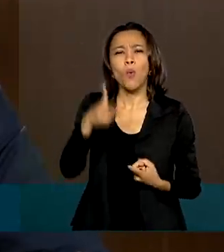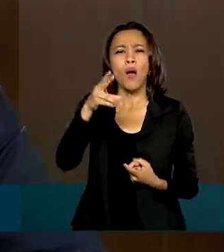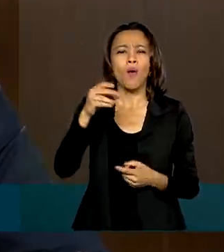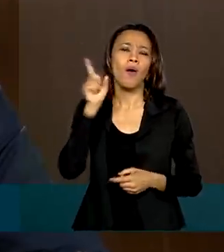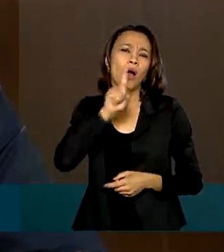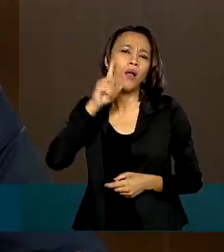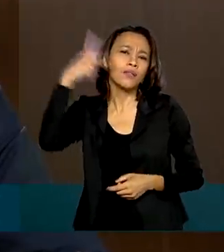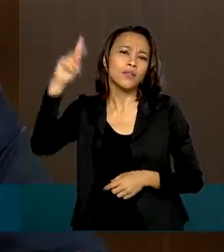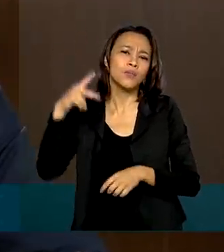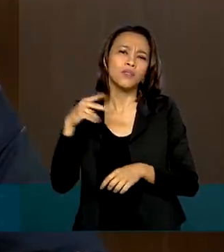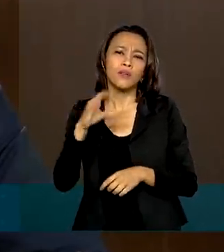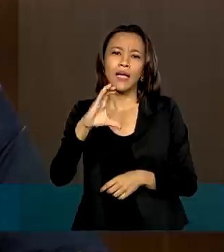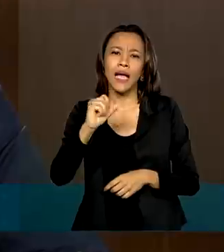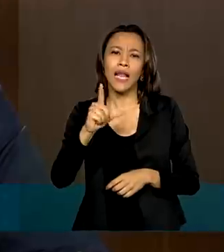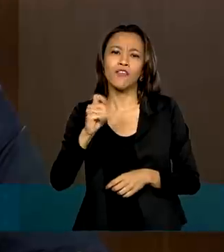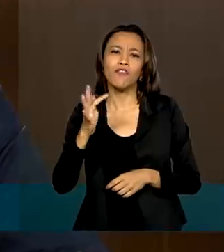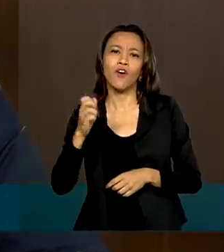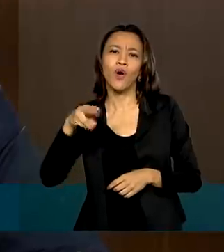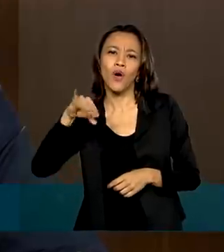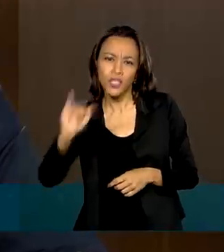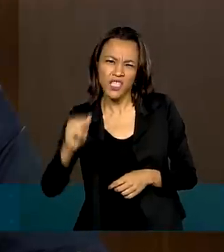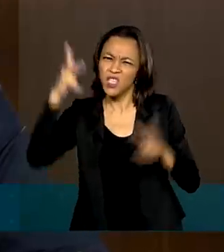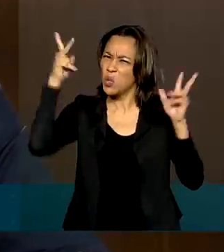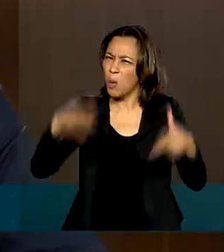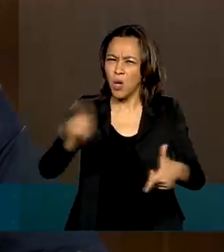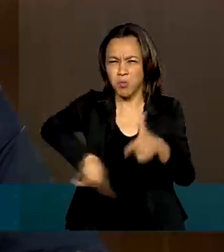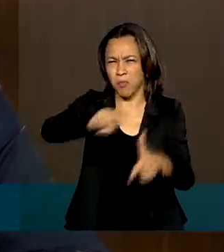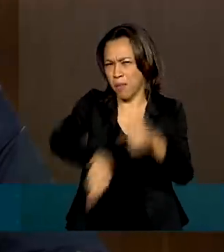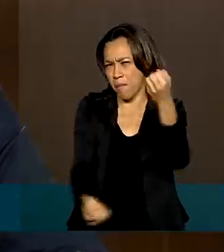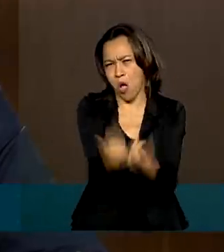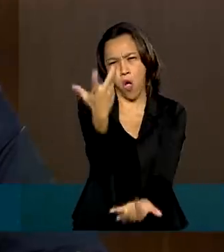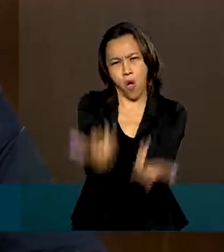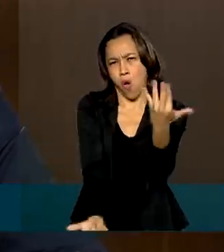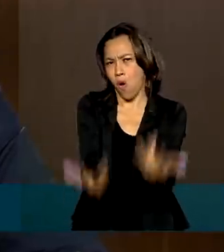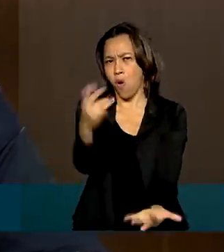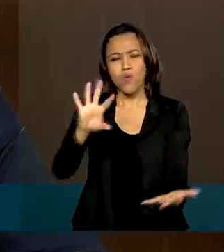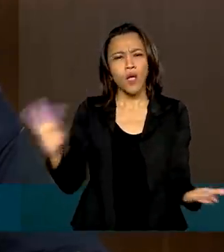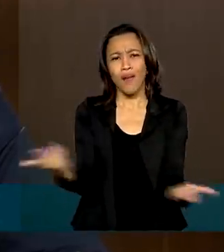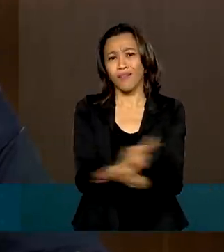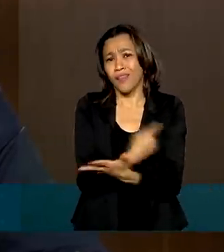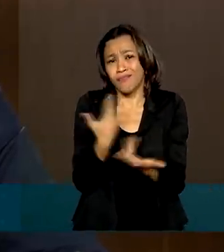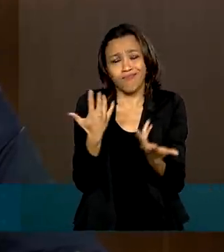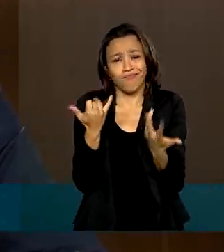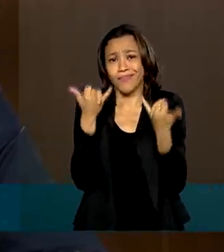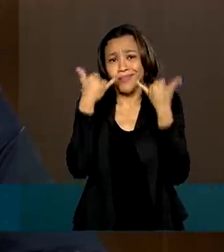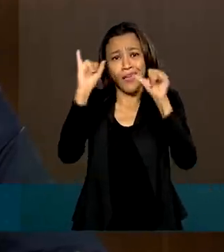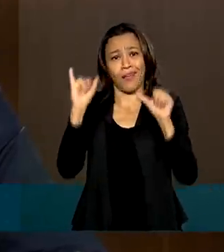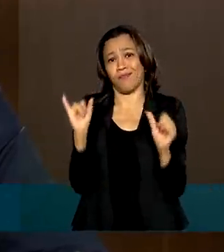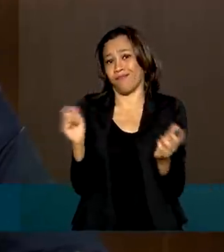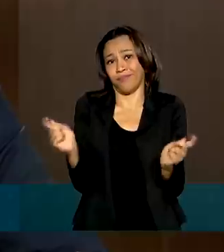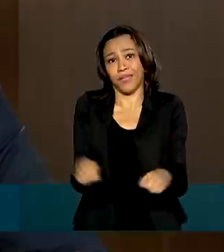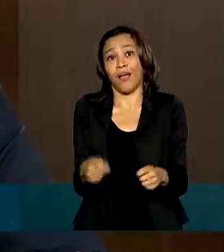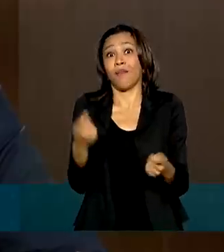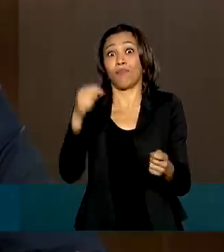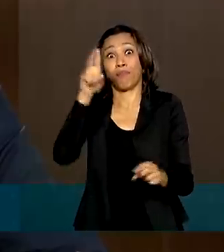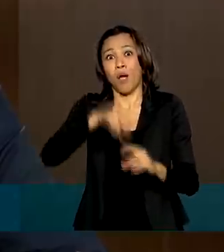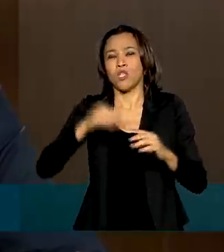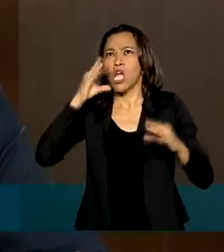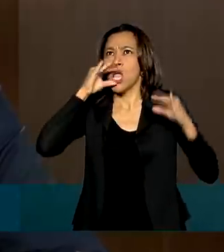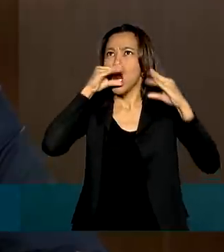sofre dos mesmos problemas. As grandes queimadas são consequências inevitáveis da alta temperatura local,